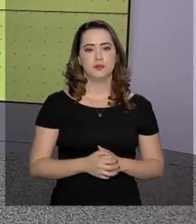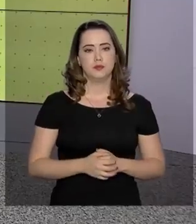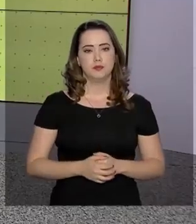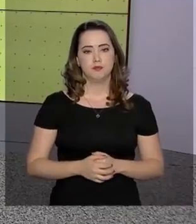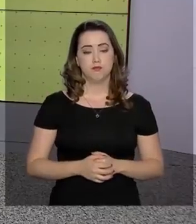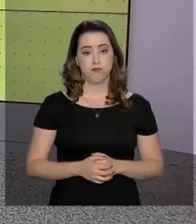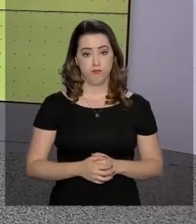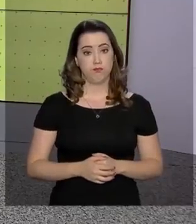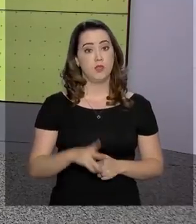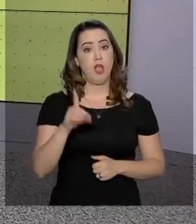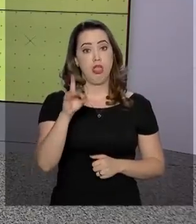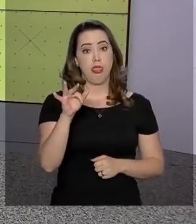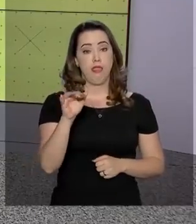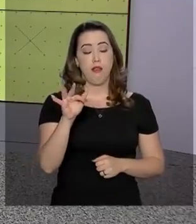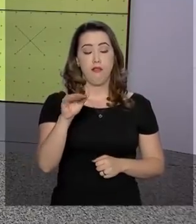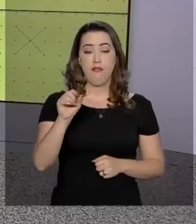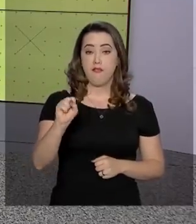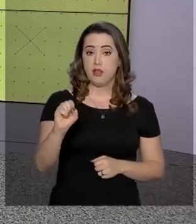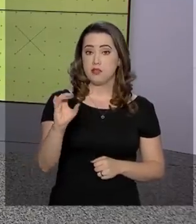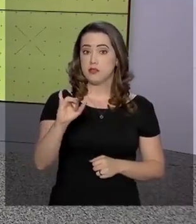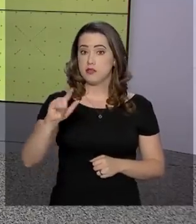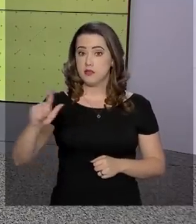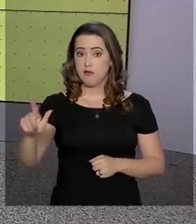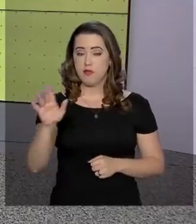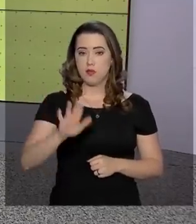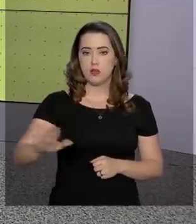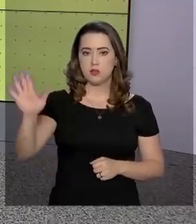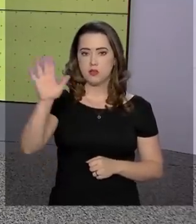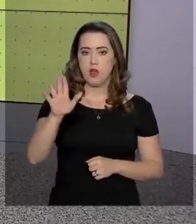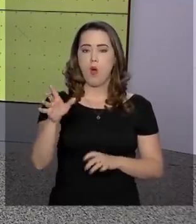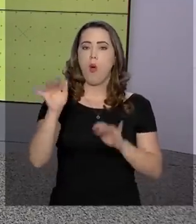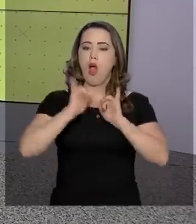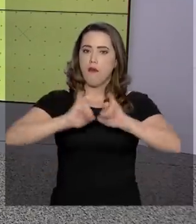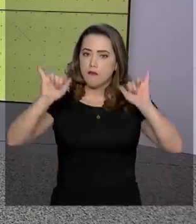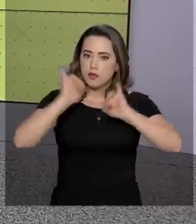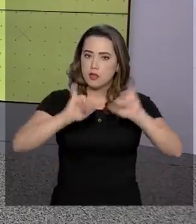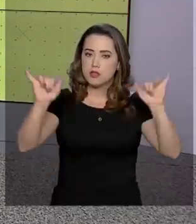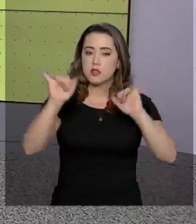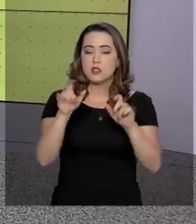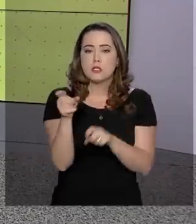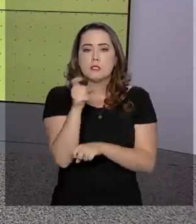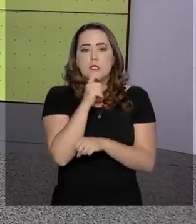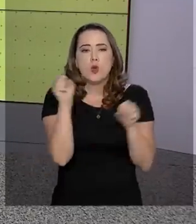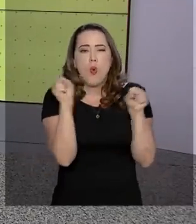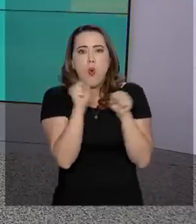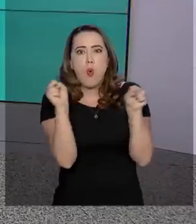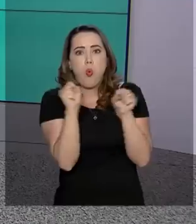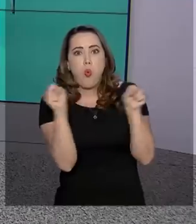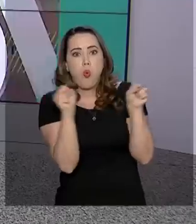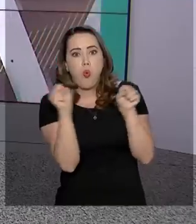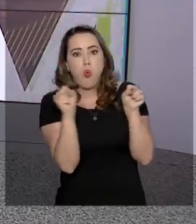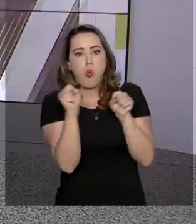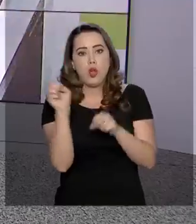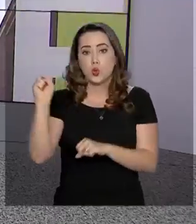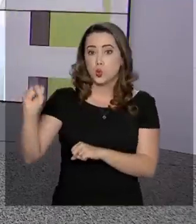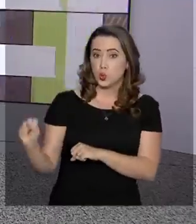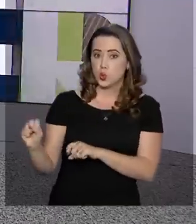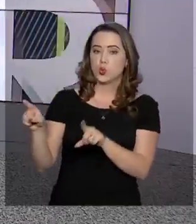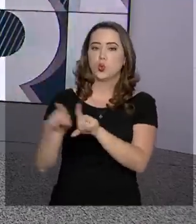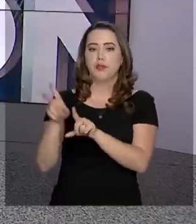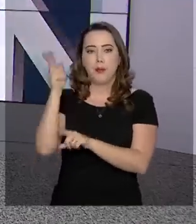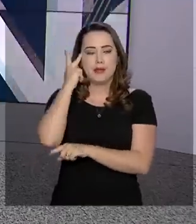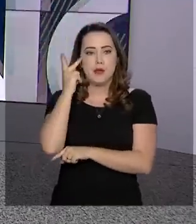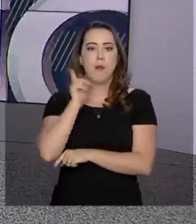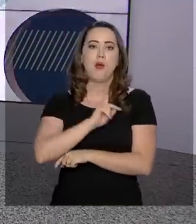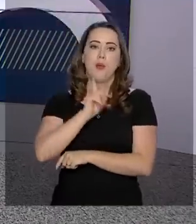A Defesa Civil Nacional alerta para uma onda de frio nos próximos dias na região sul do país e nos estados de São